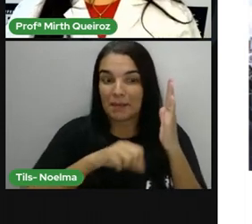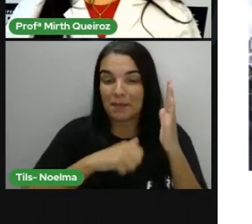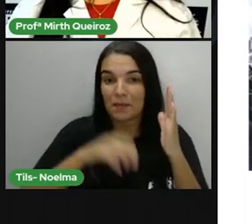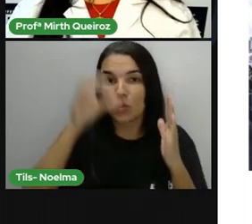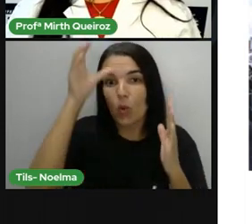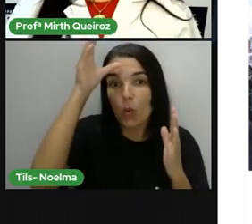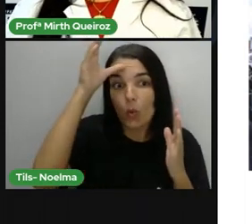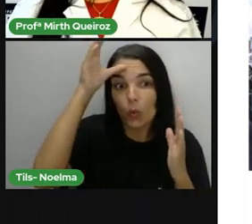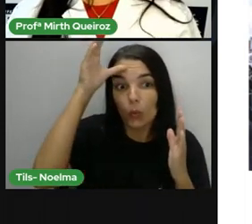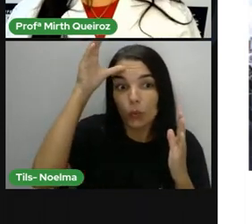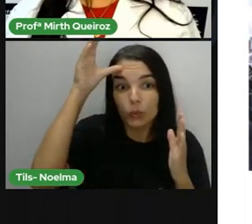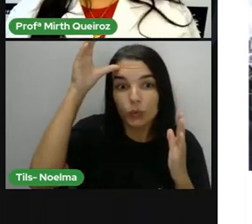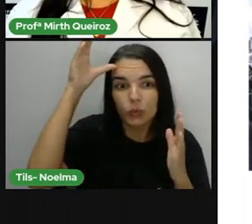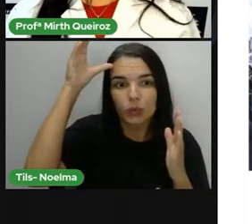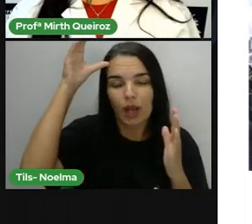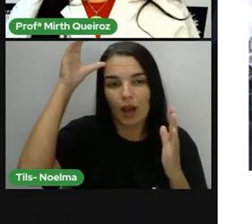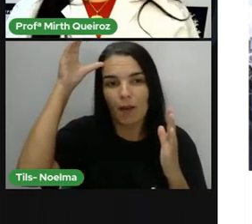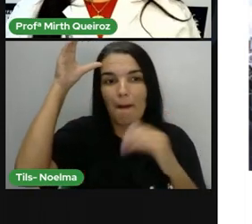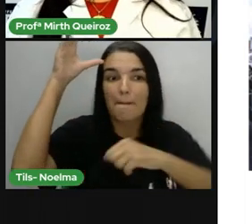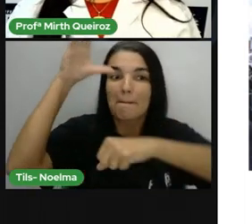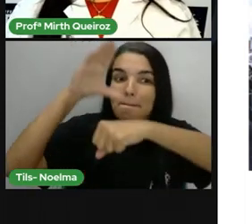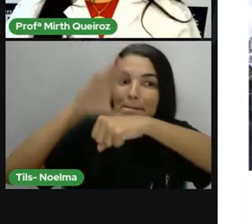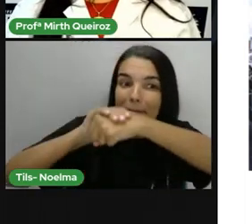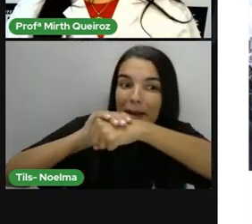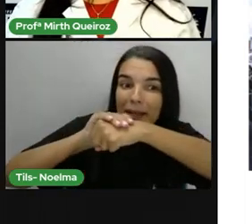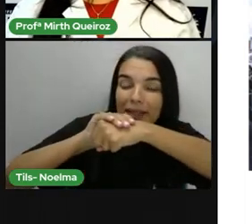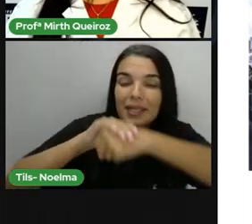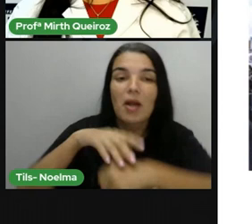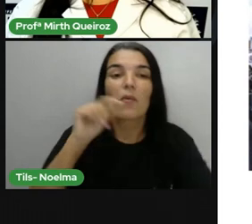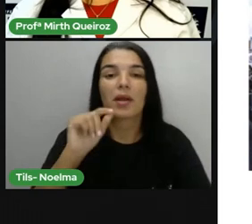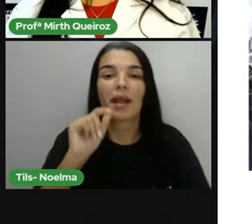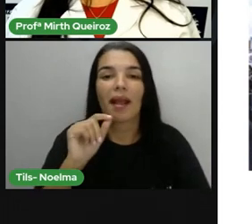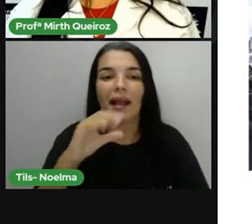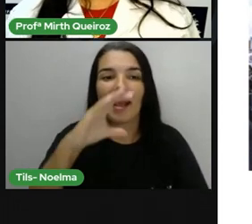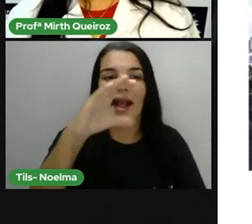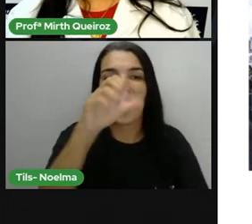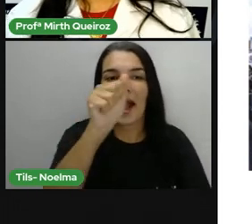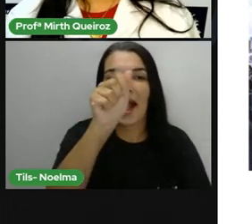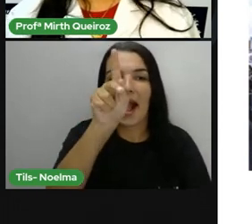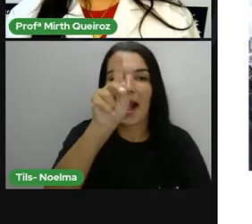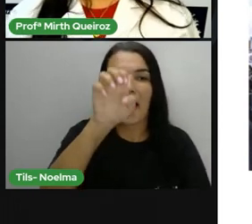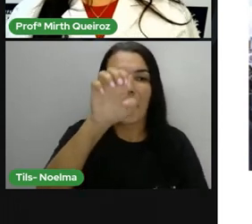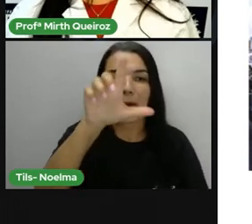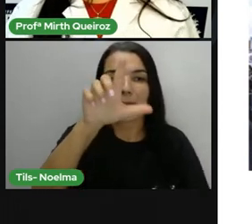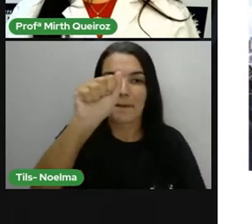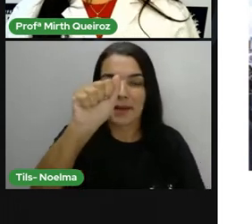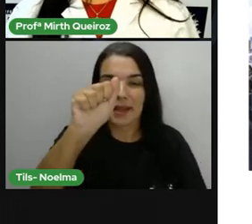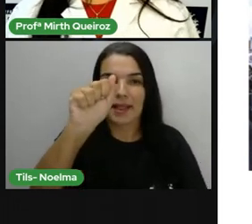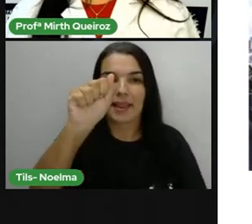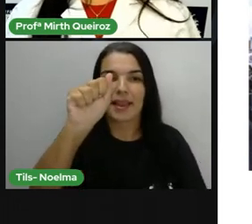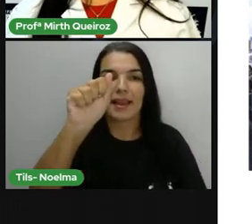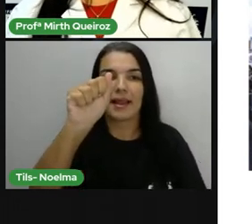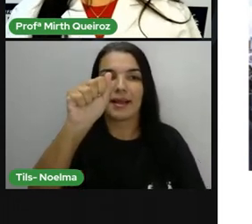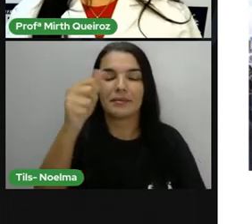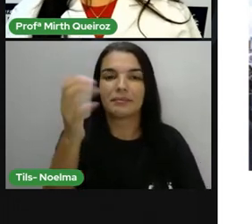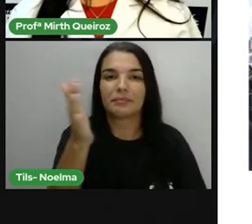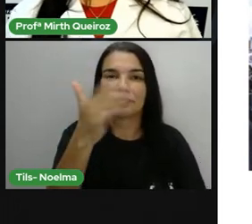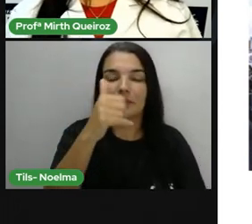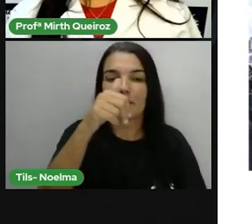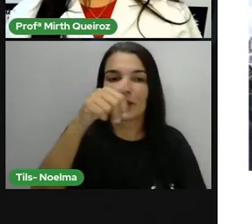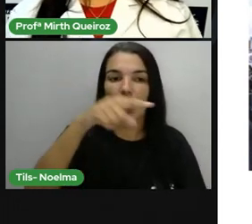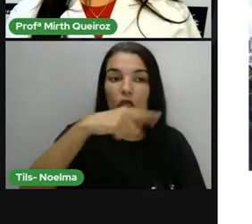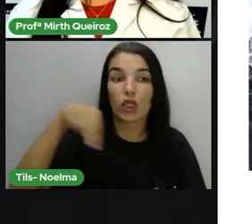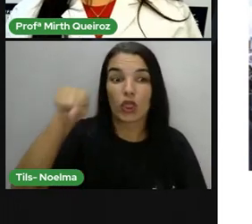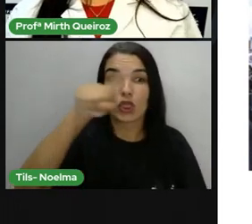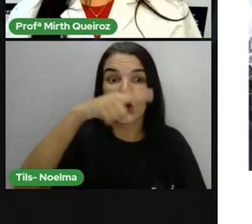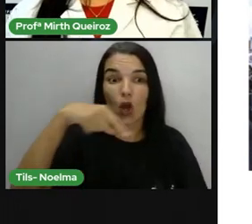material, a Capela de Nossa Senhora dos Remédios, né? Que trata aí de um tempo religioso mais